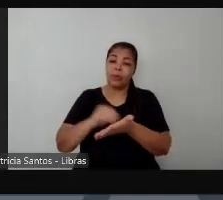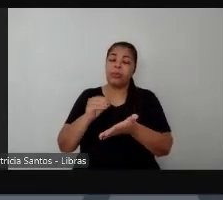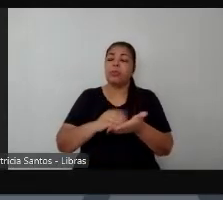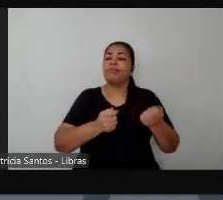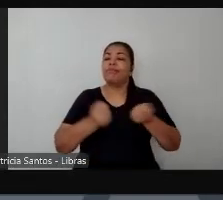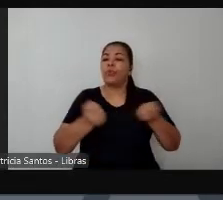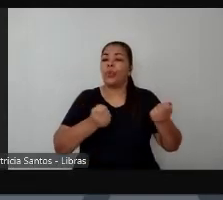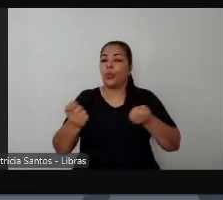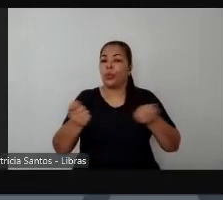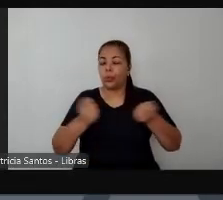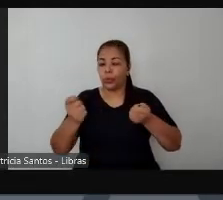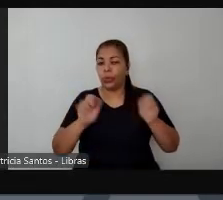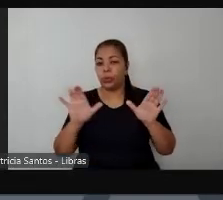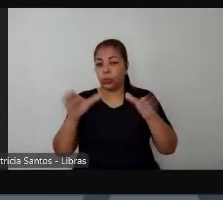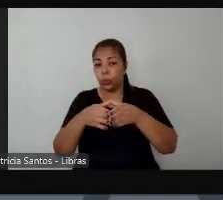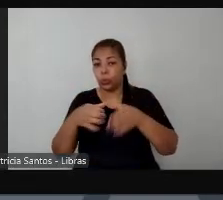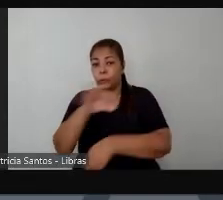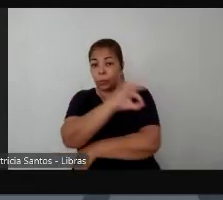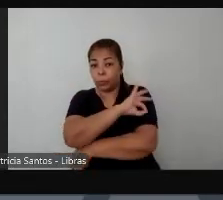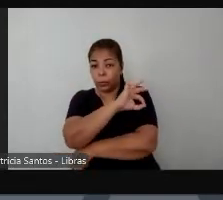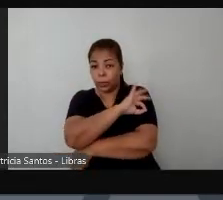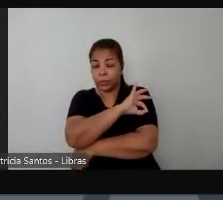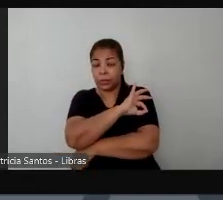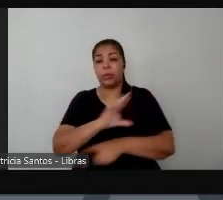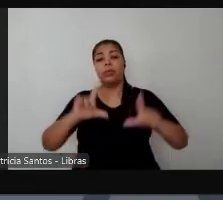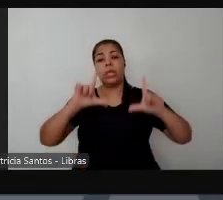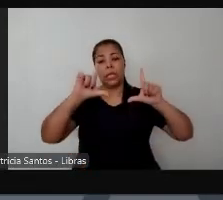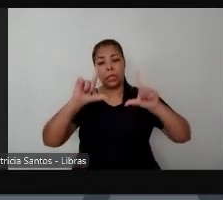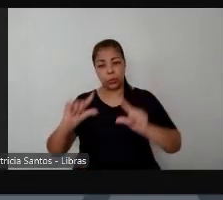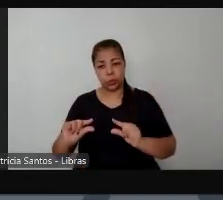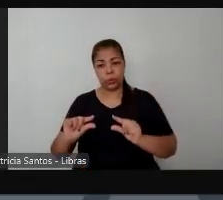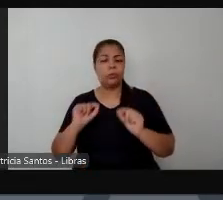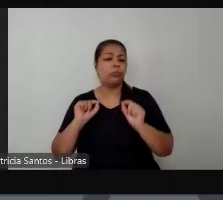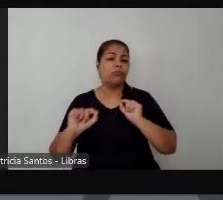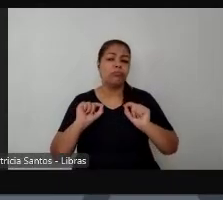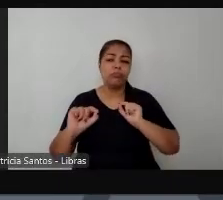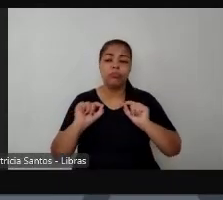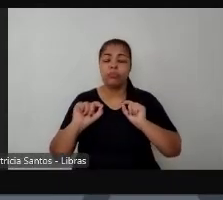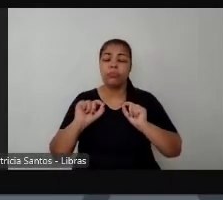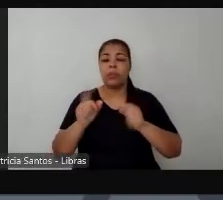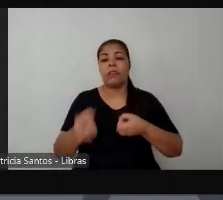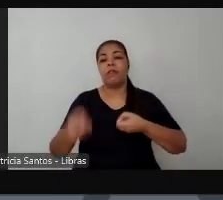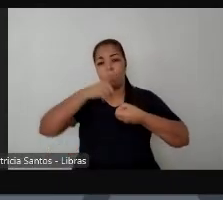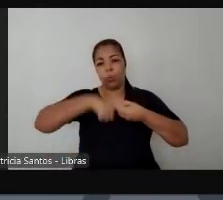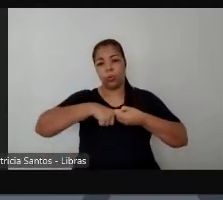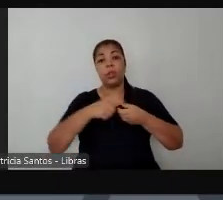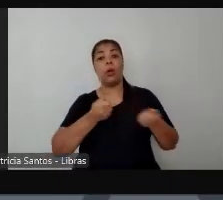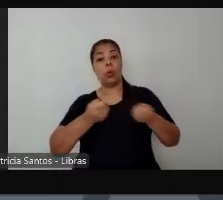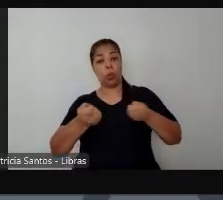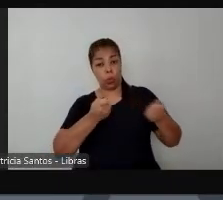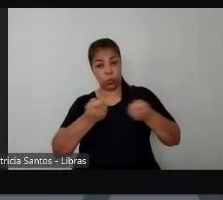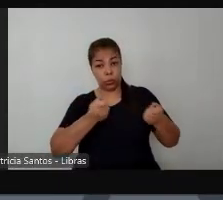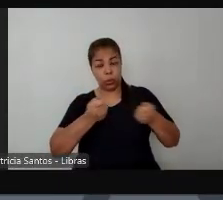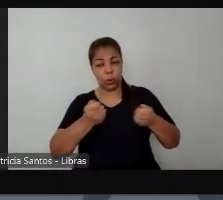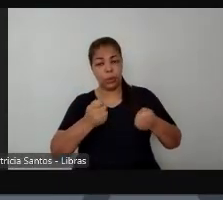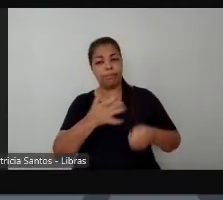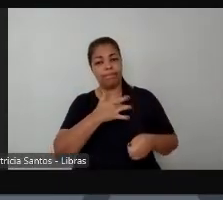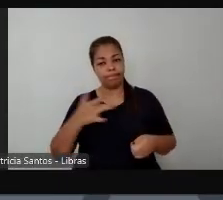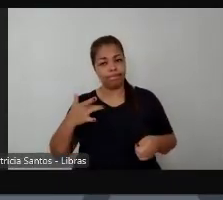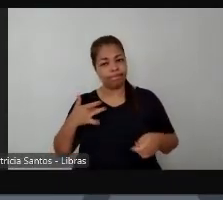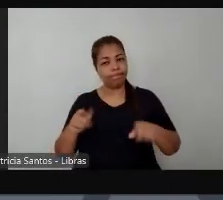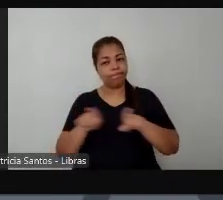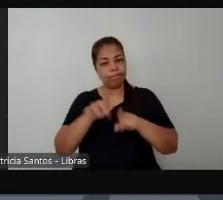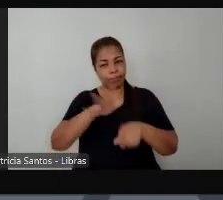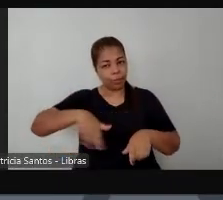reduzir a letalidade policial significa retomar o controle das polícias e evitar que as polícias passem a fazer parte do